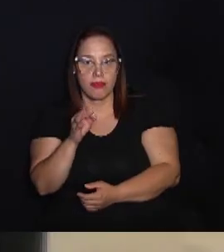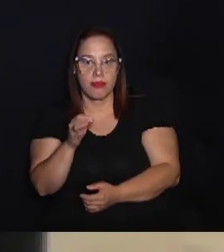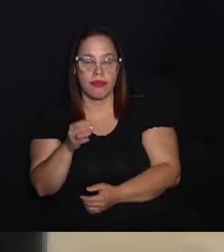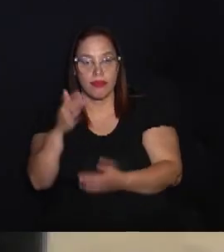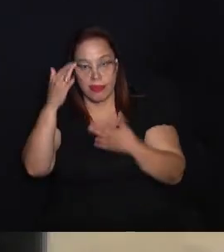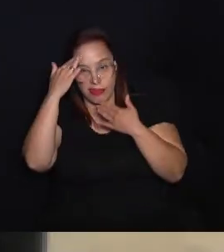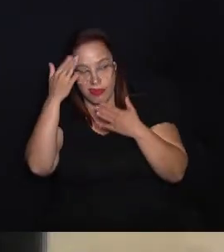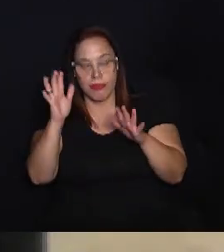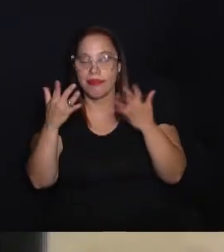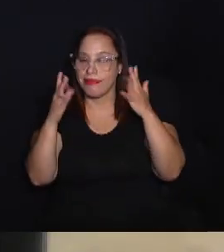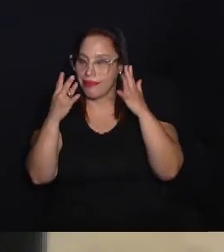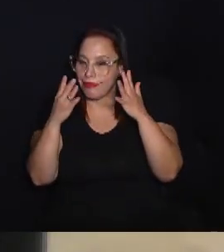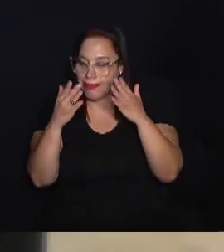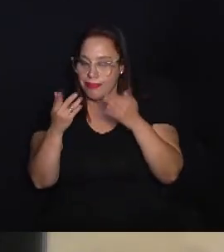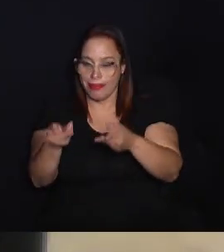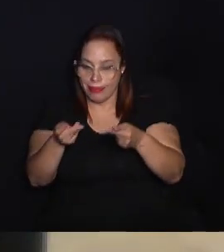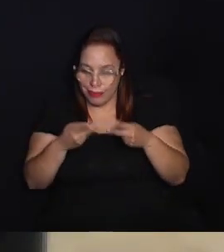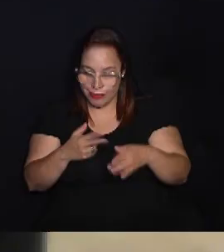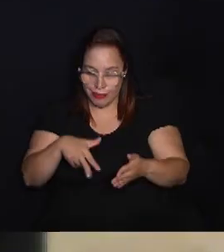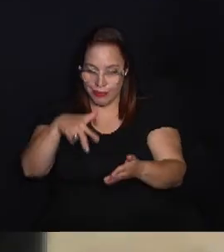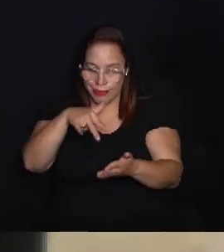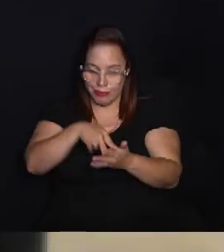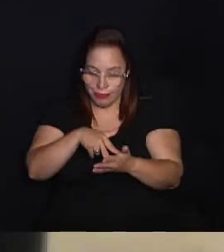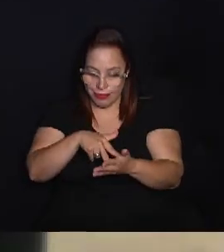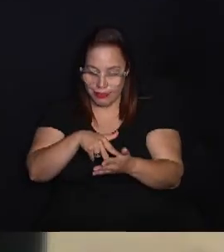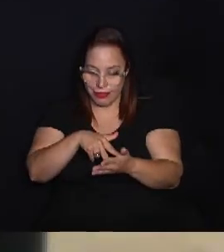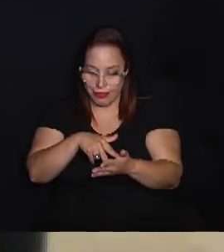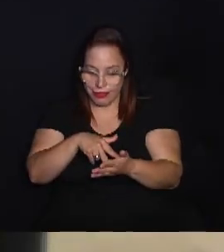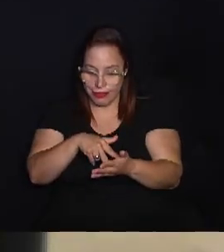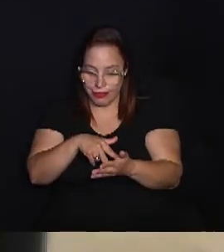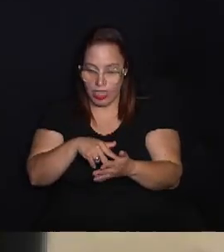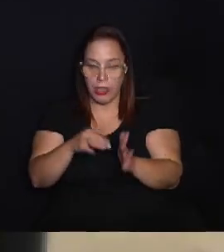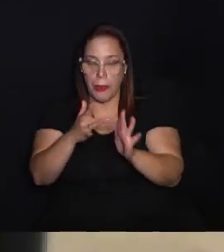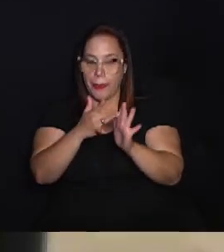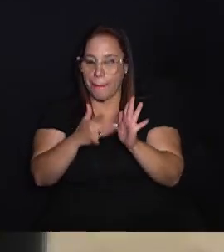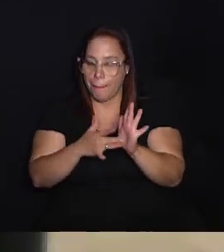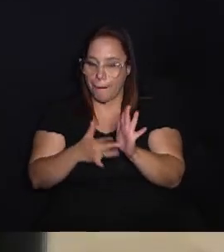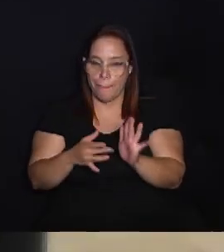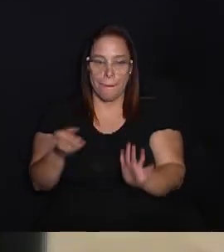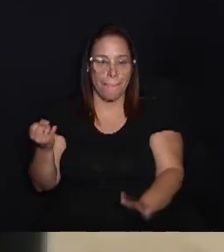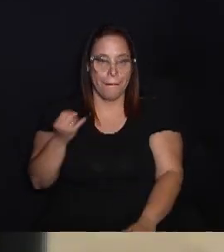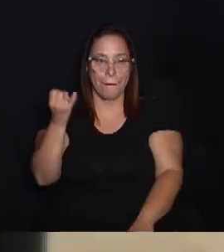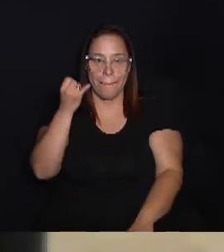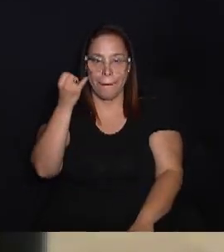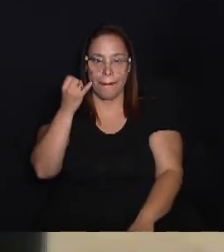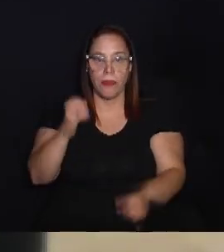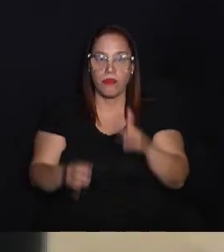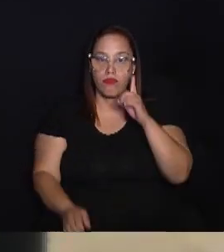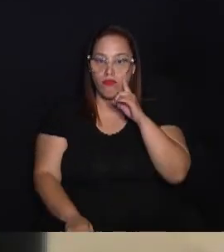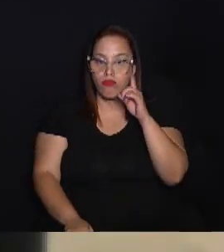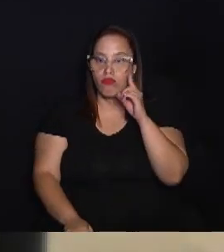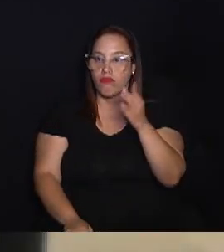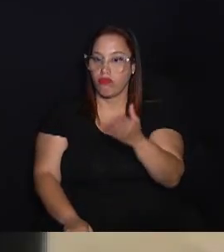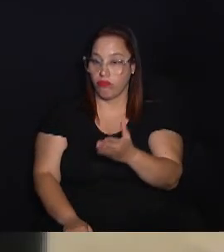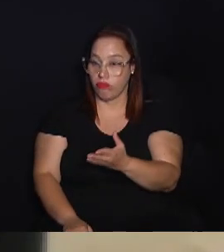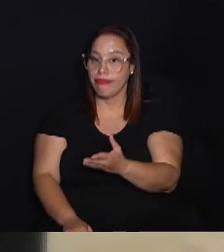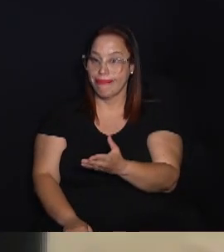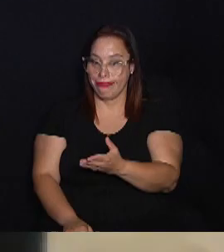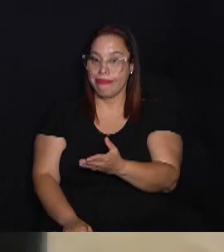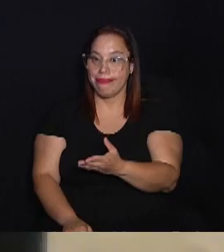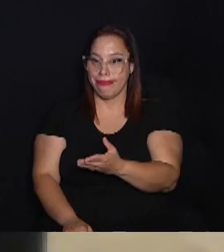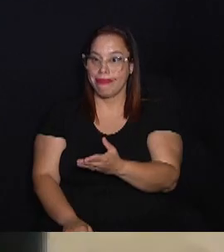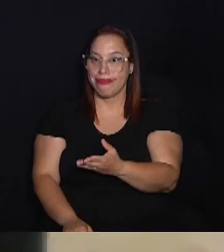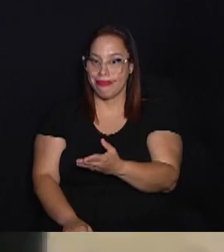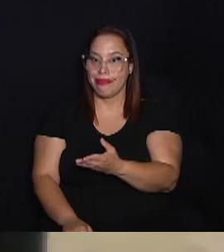Com certeza. Mais uma vez, obrigado. Parabéns por ter dado esse espaço para a gente aí, porque esse tipo de pauta é extremamente relevante. Nossos